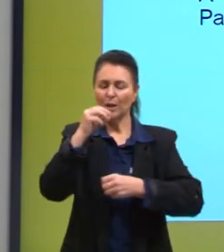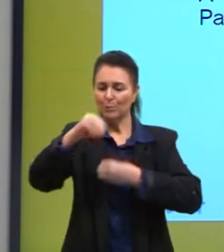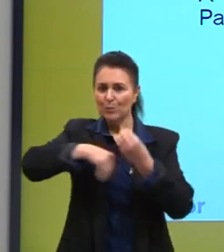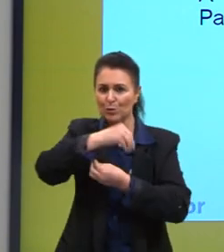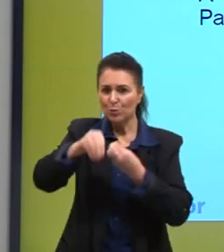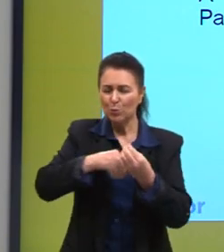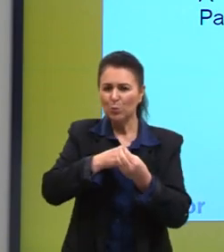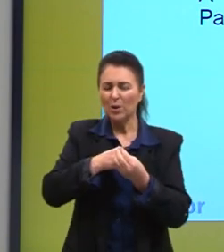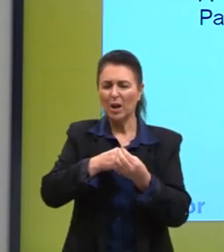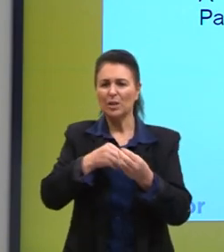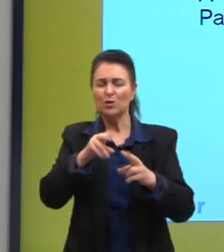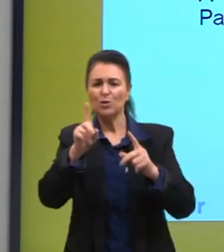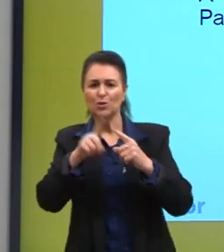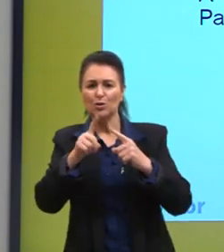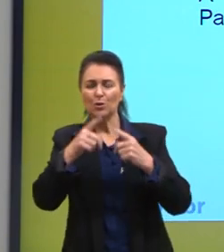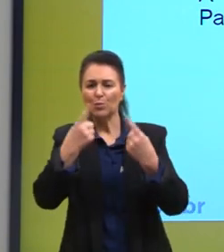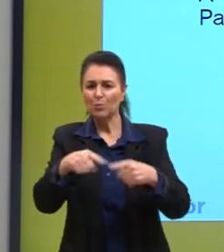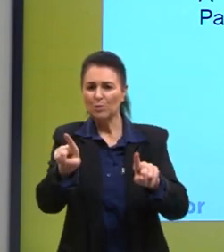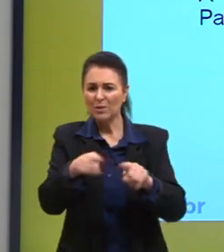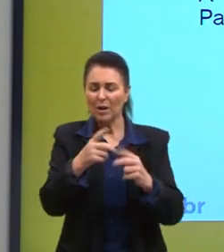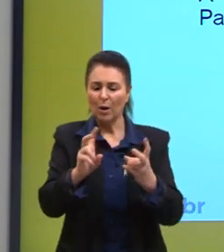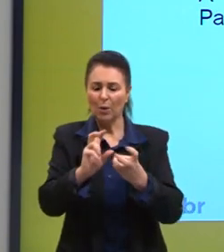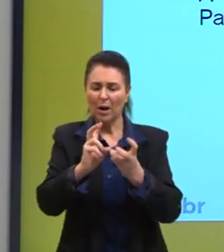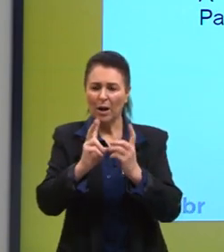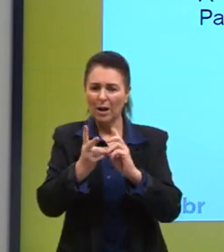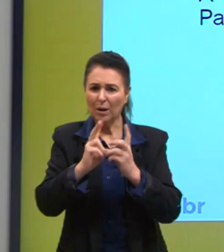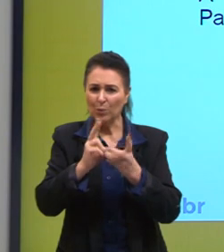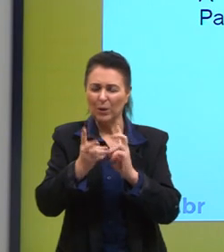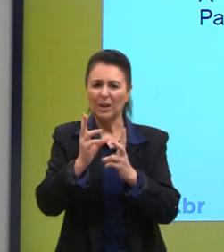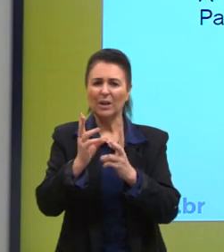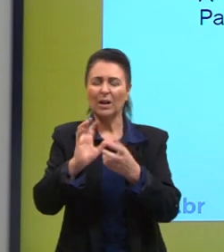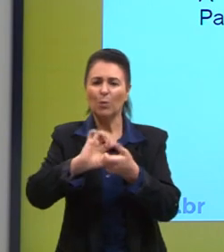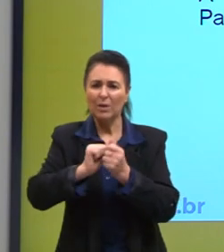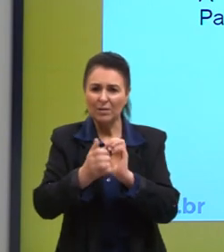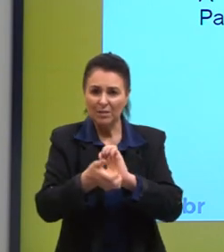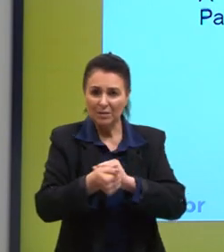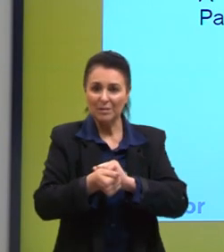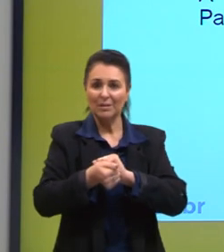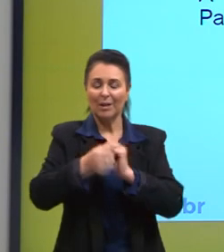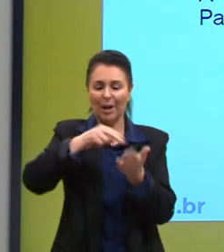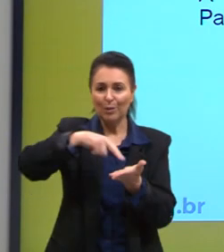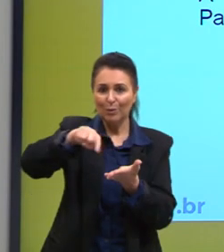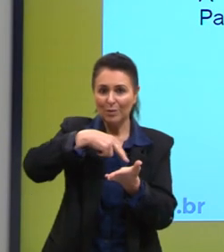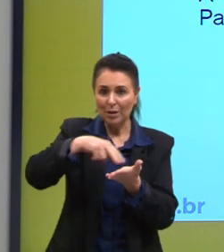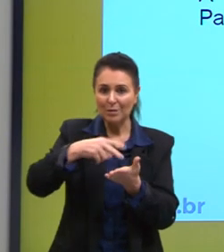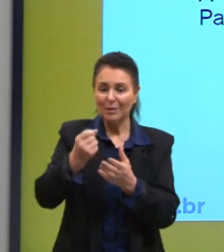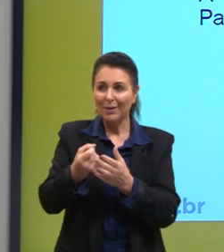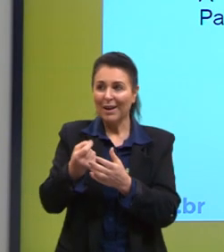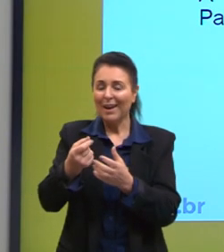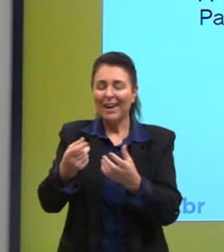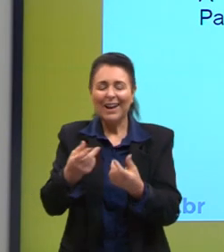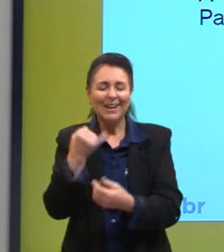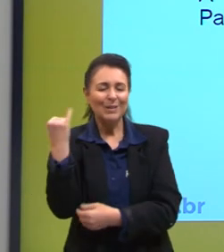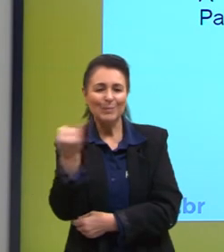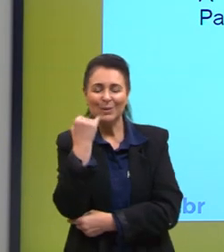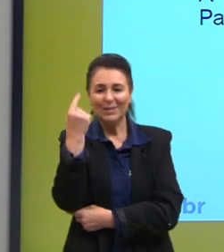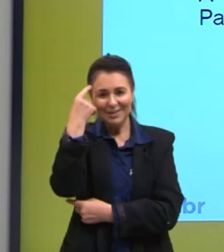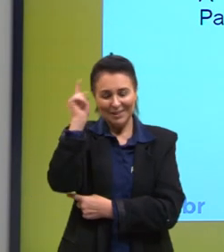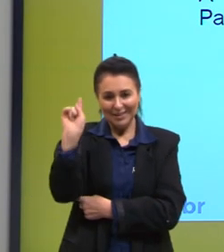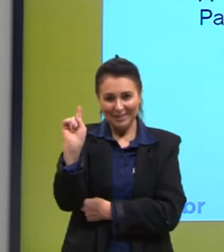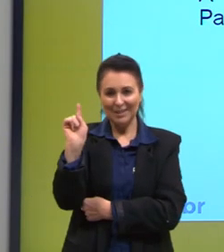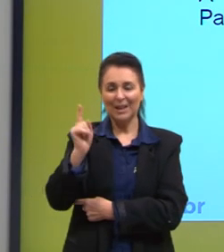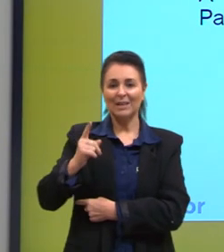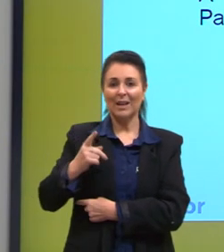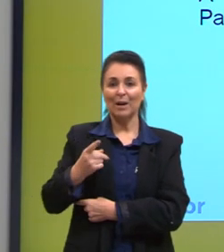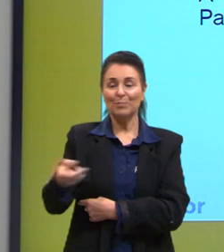musicais, dança, capoeira, artesanato. É uma das mais ricas expressões da inventividade e capacidade popular da